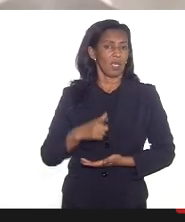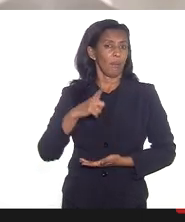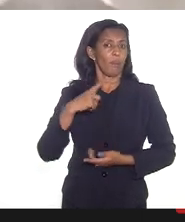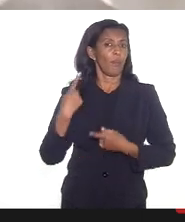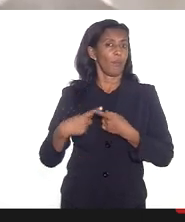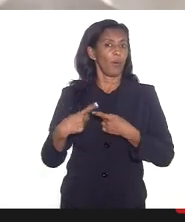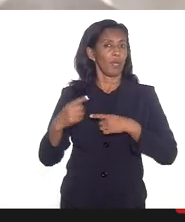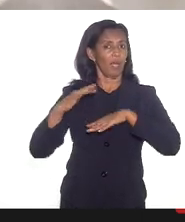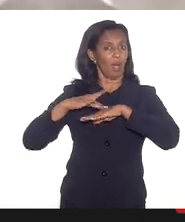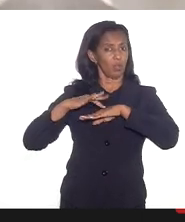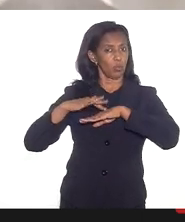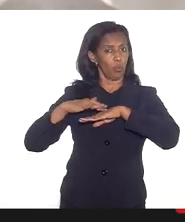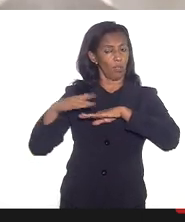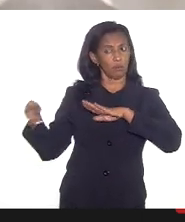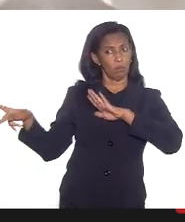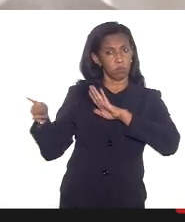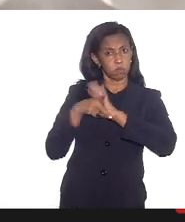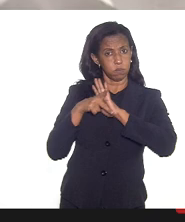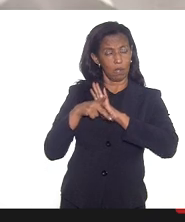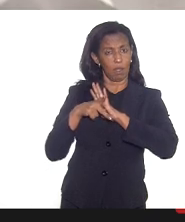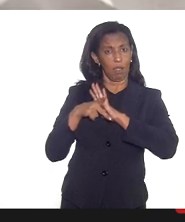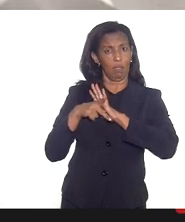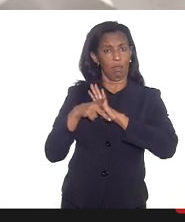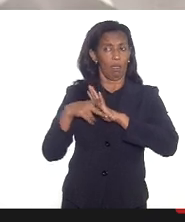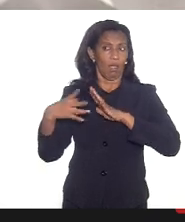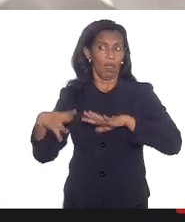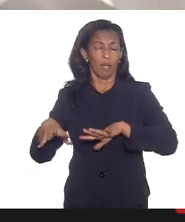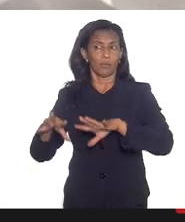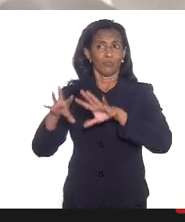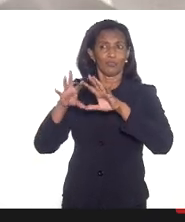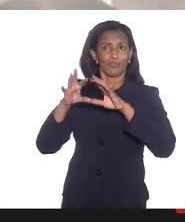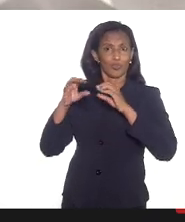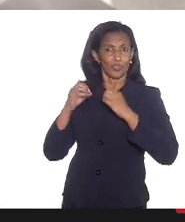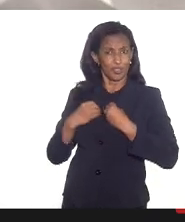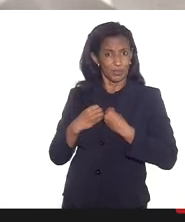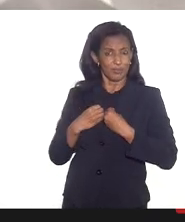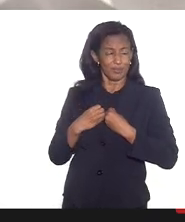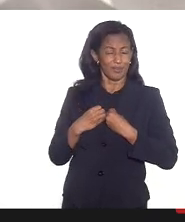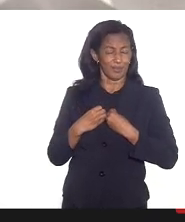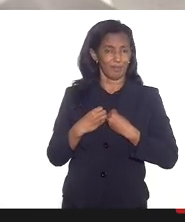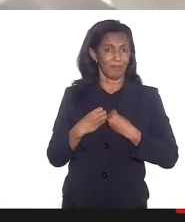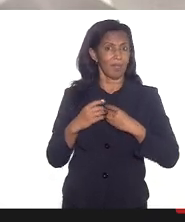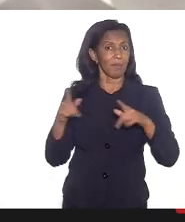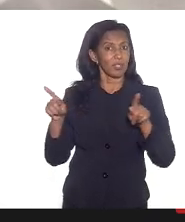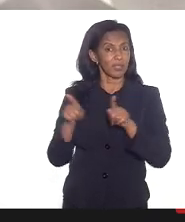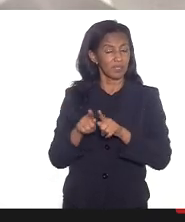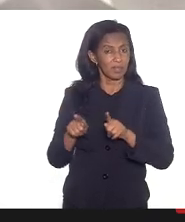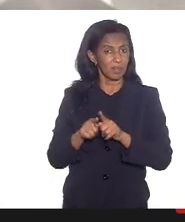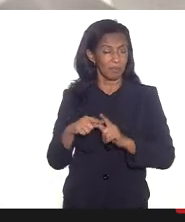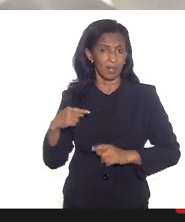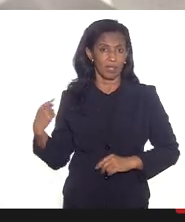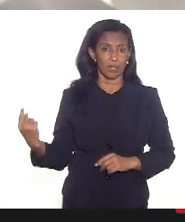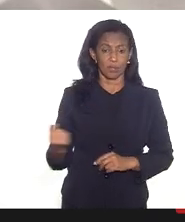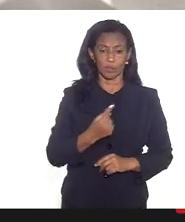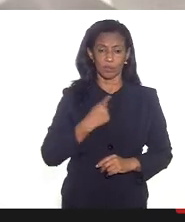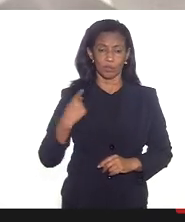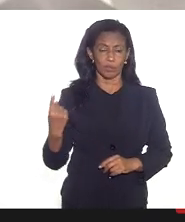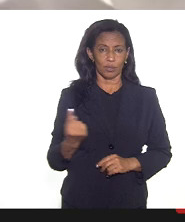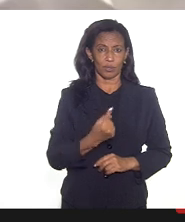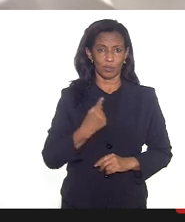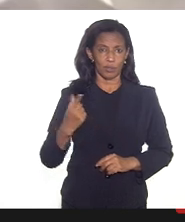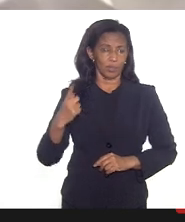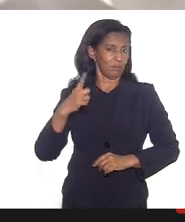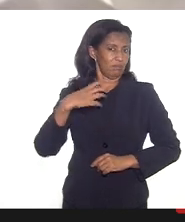doença por si só ela nos traz um grande temor né mas também nós estamos com